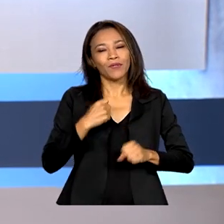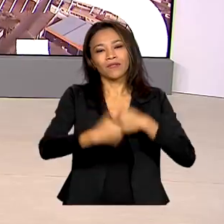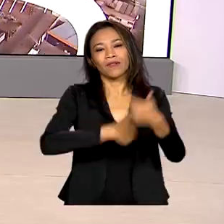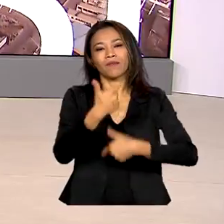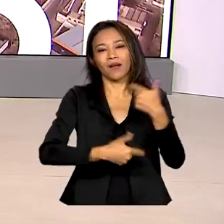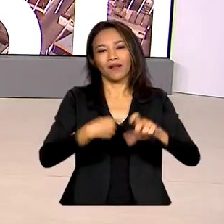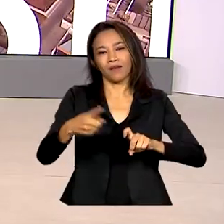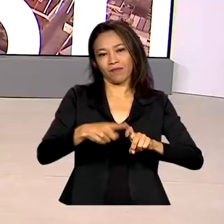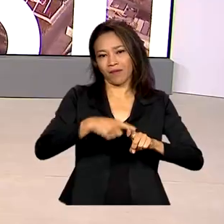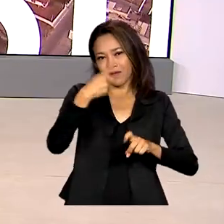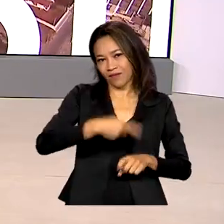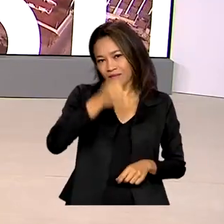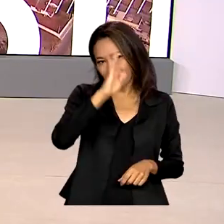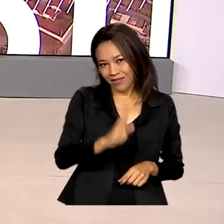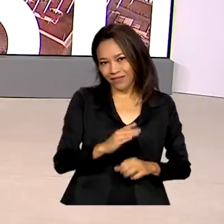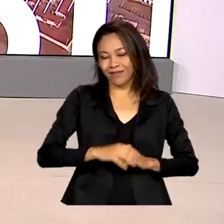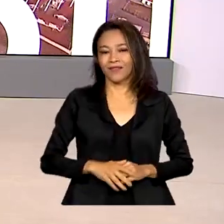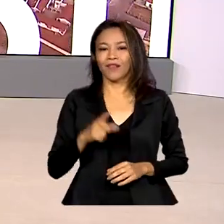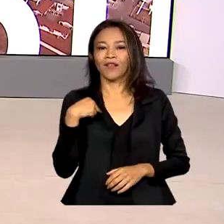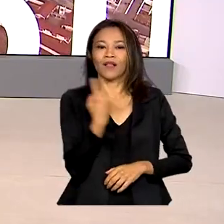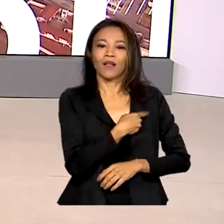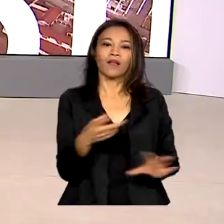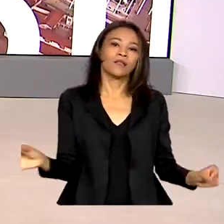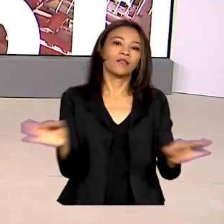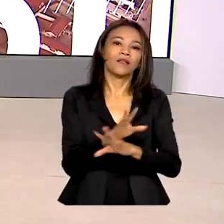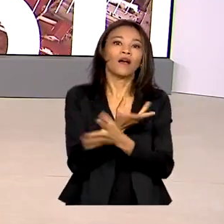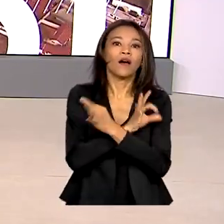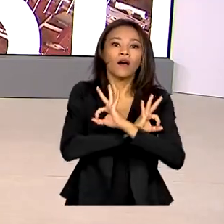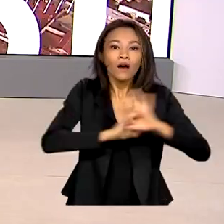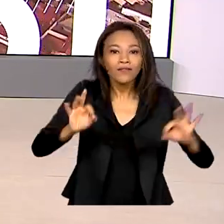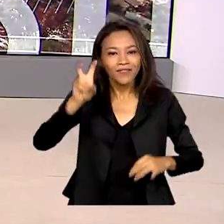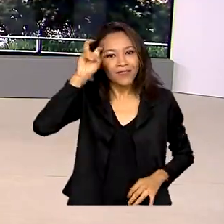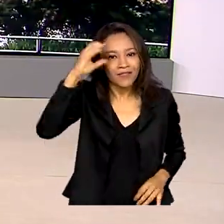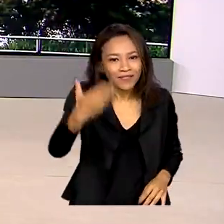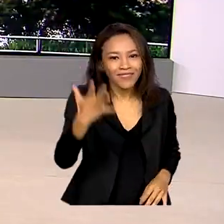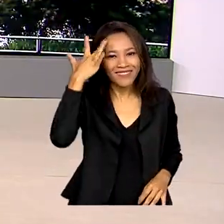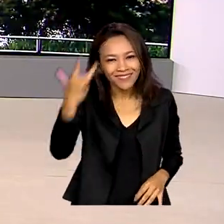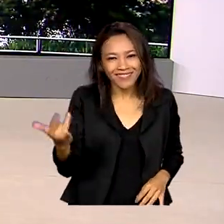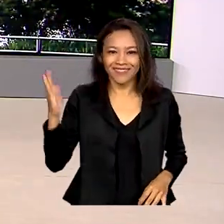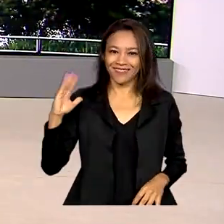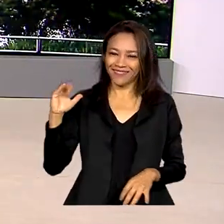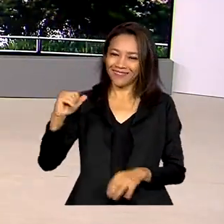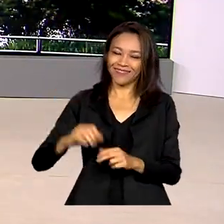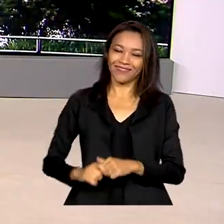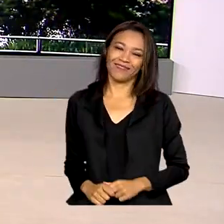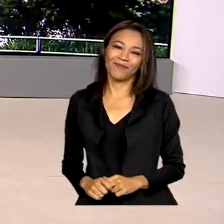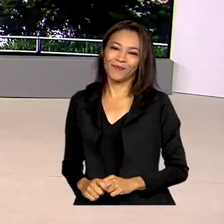Brasil. A gente fica por aqui. Uma ótima quinta-feira para você e até amanhã. Tchau!